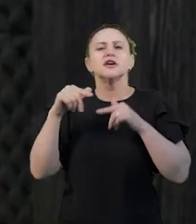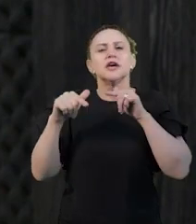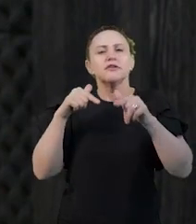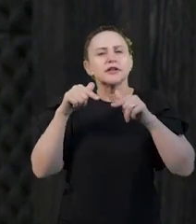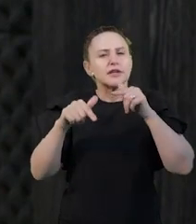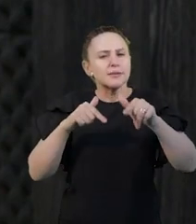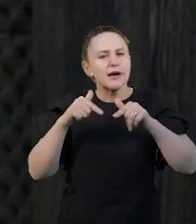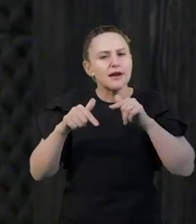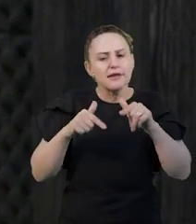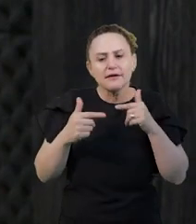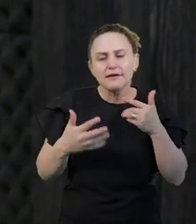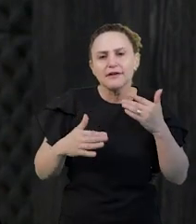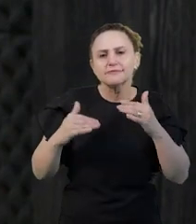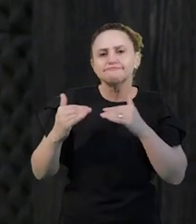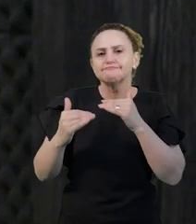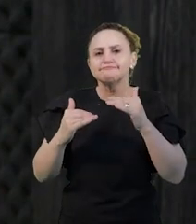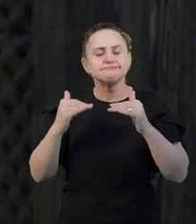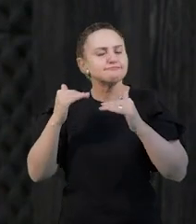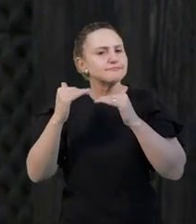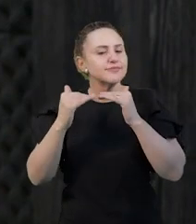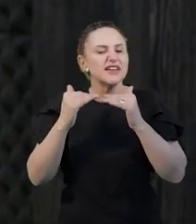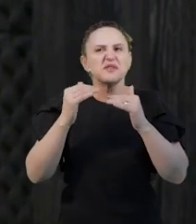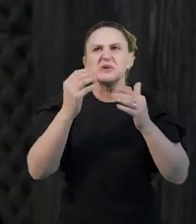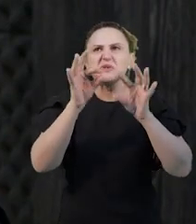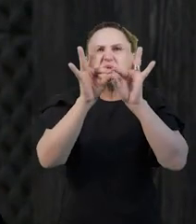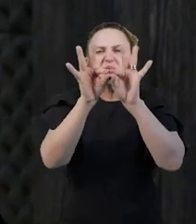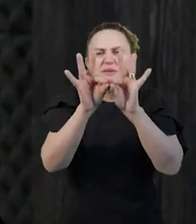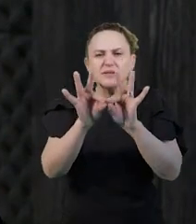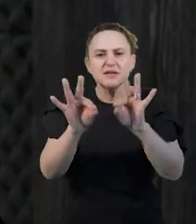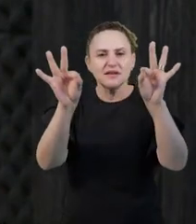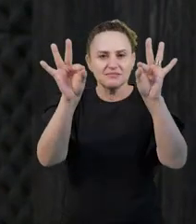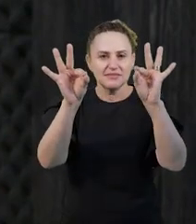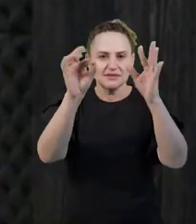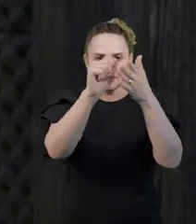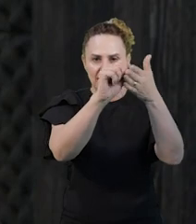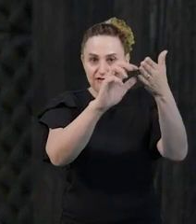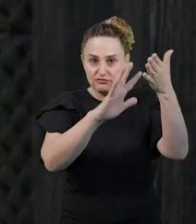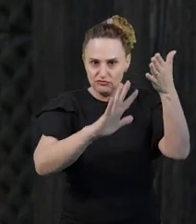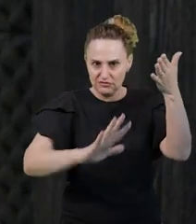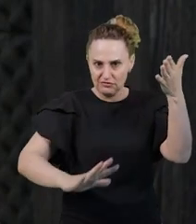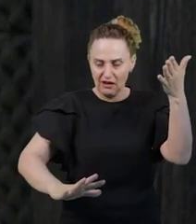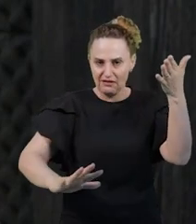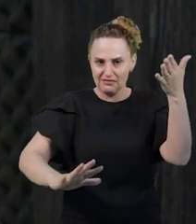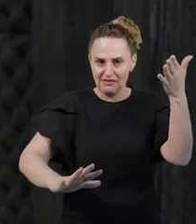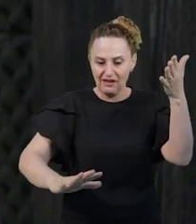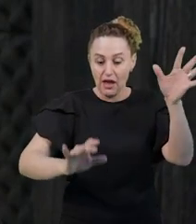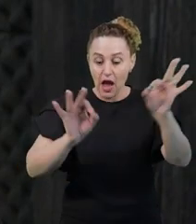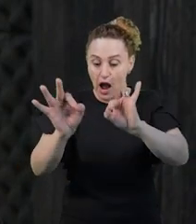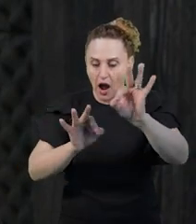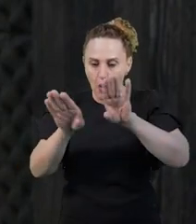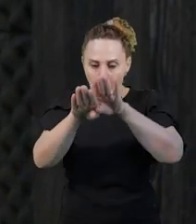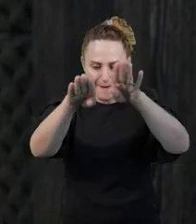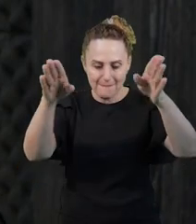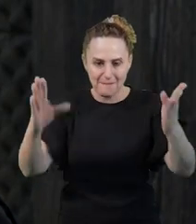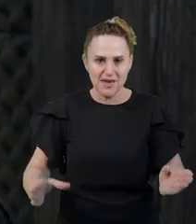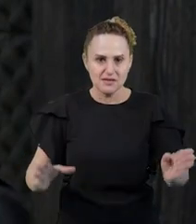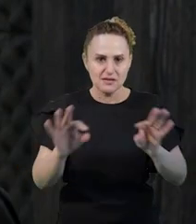aspectos. Então, numa simples atividade, às vezes, de arrumar uma mesa para a família, pode